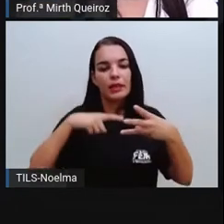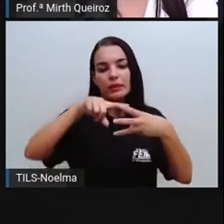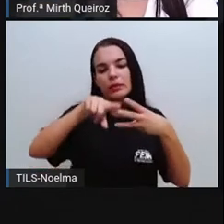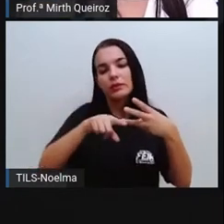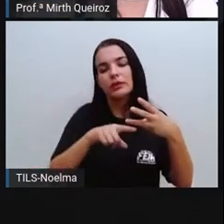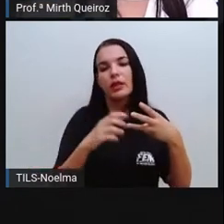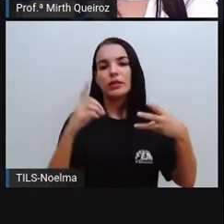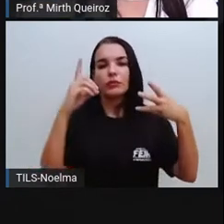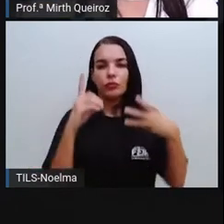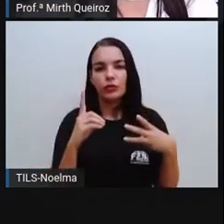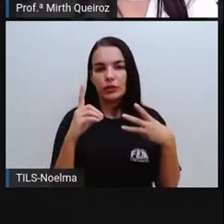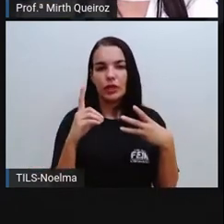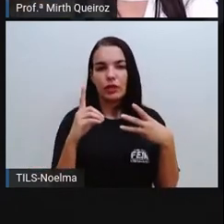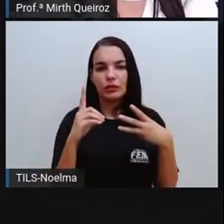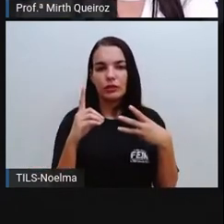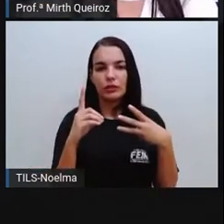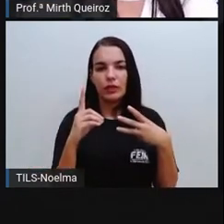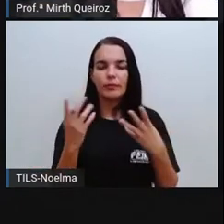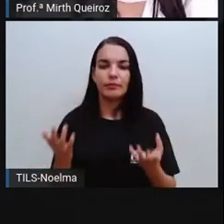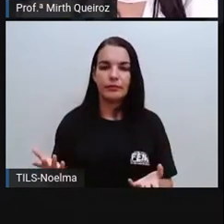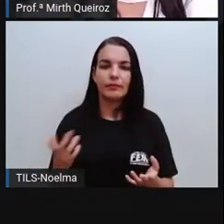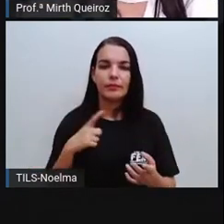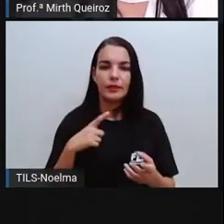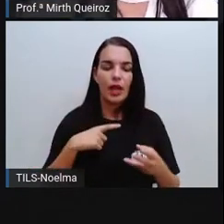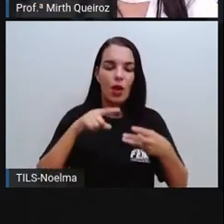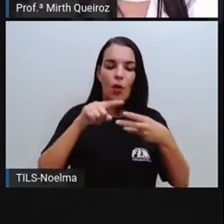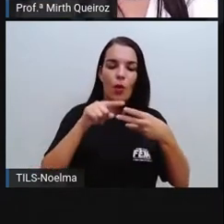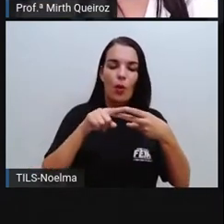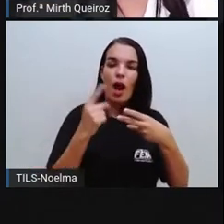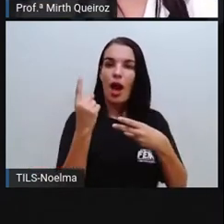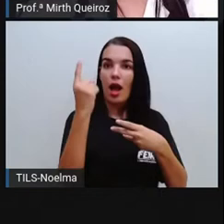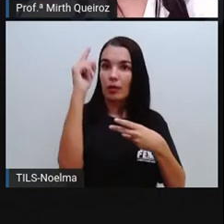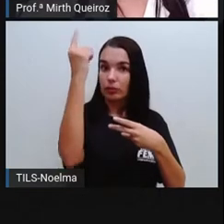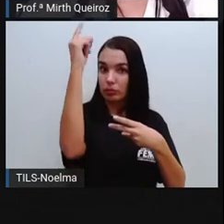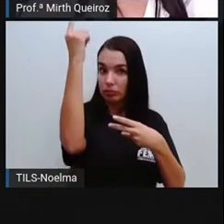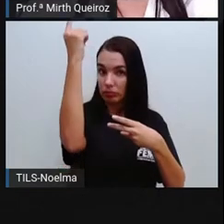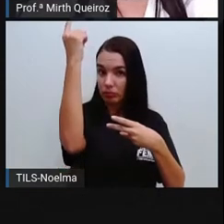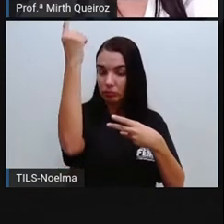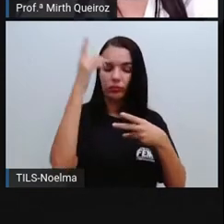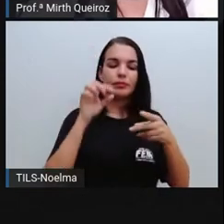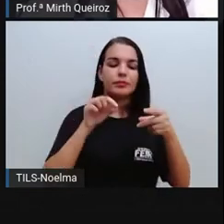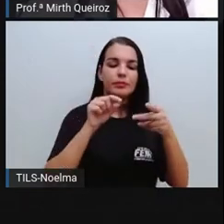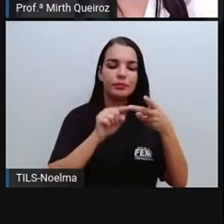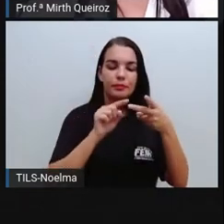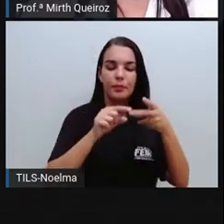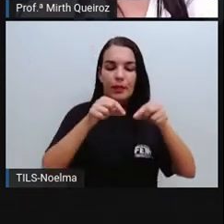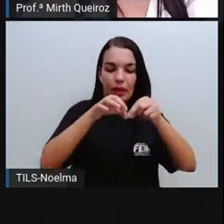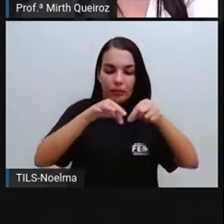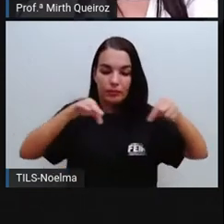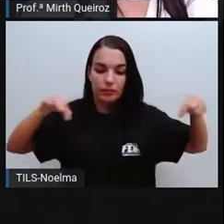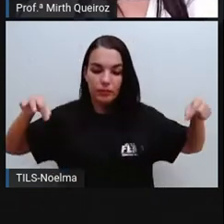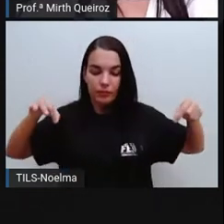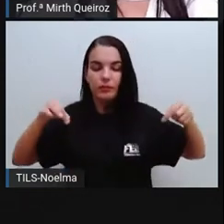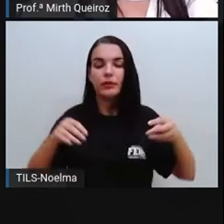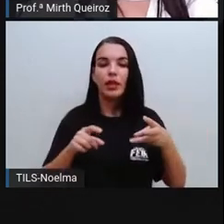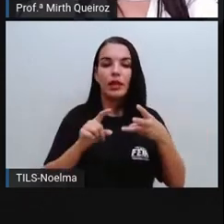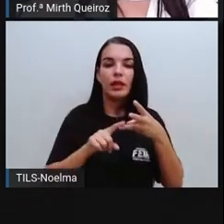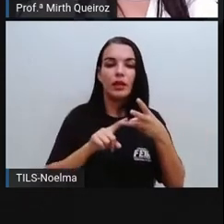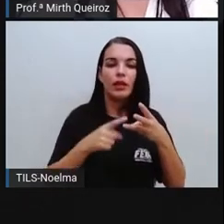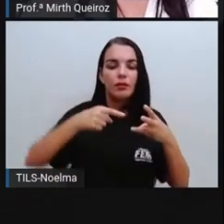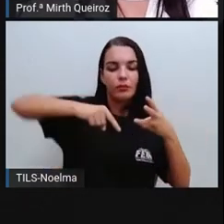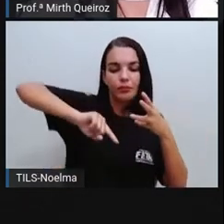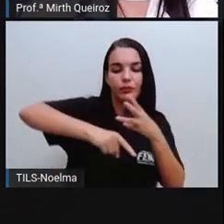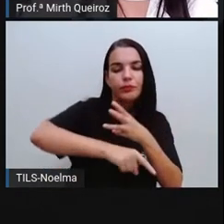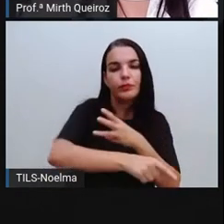tipos de medidas, de dimensões que seriam quais? O comprimento, a largura e a